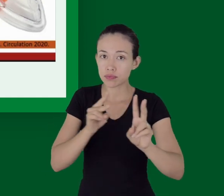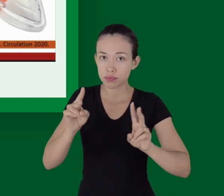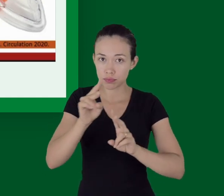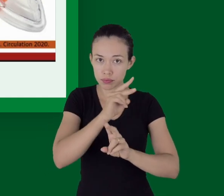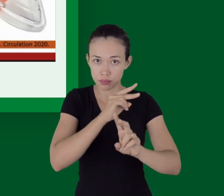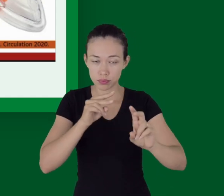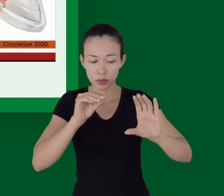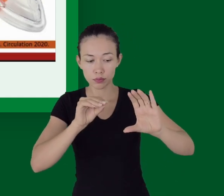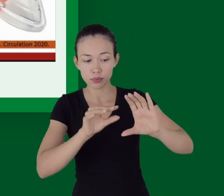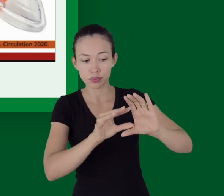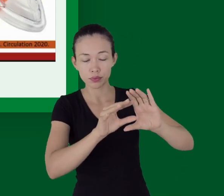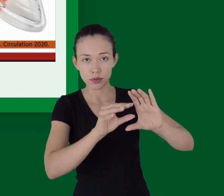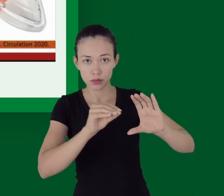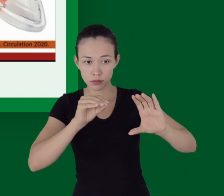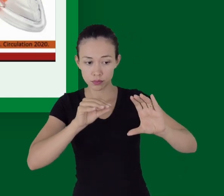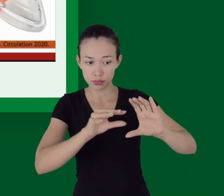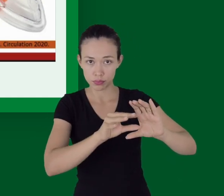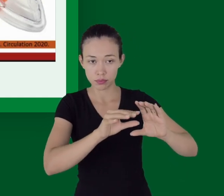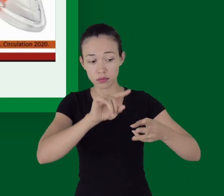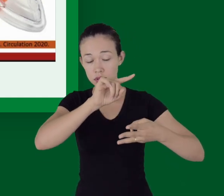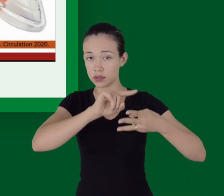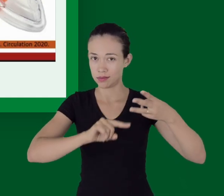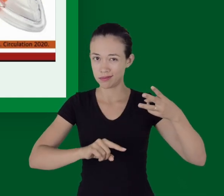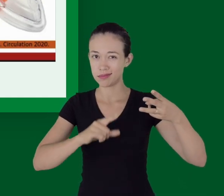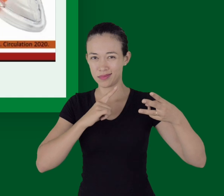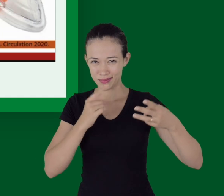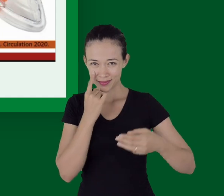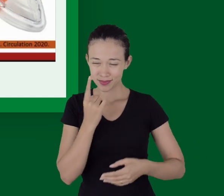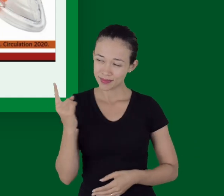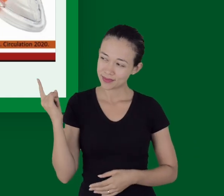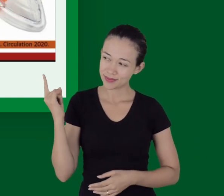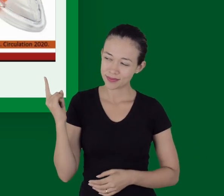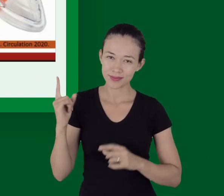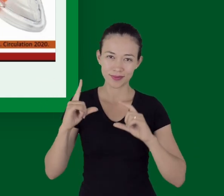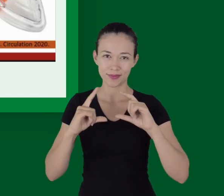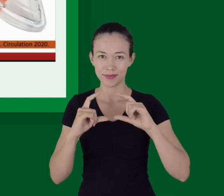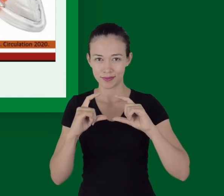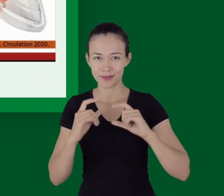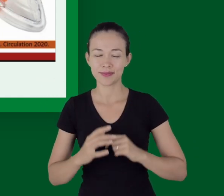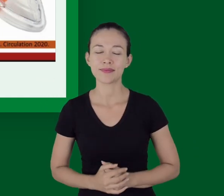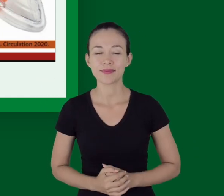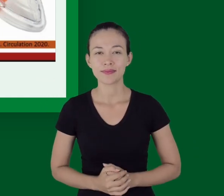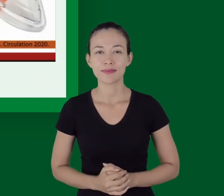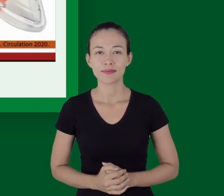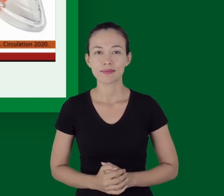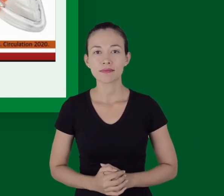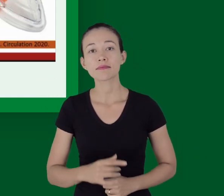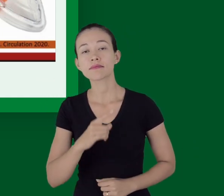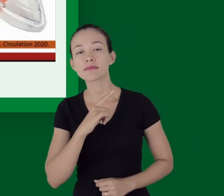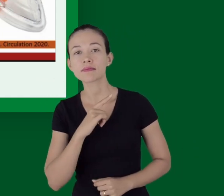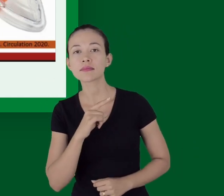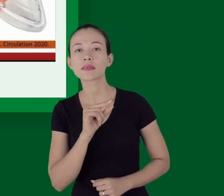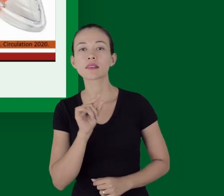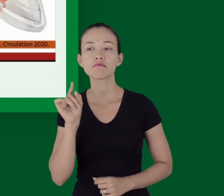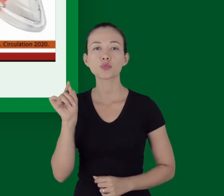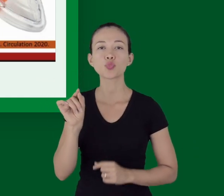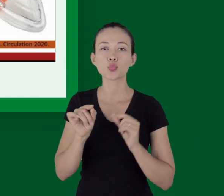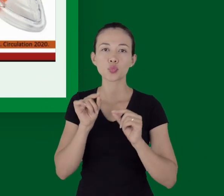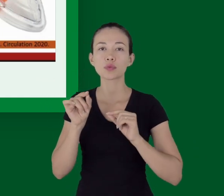ser feita de três formas, né? Então, aqui a ventilação boca-gouca, aqui a essa